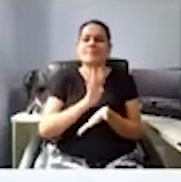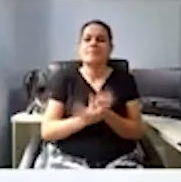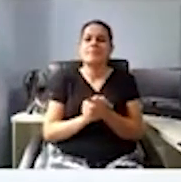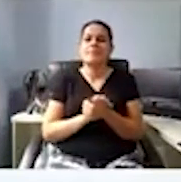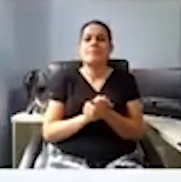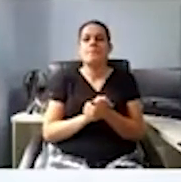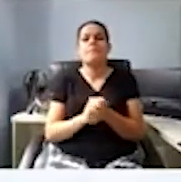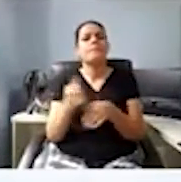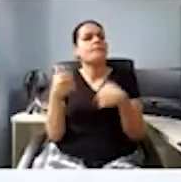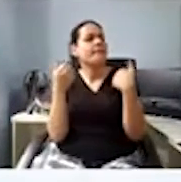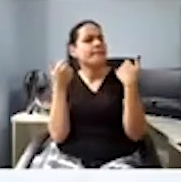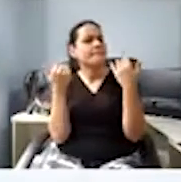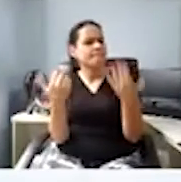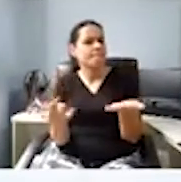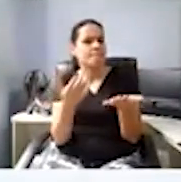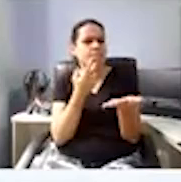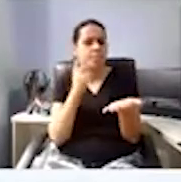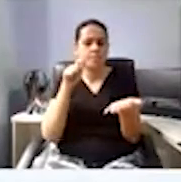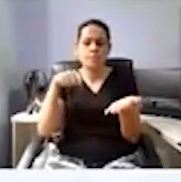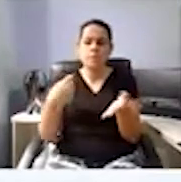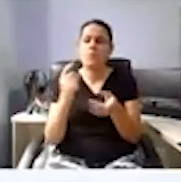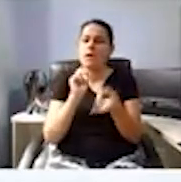Então, falando nessa reunião,